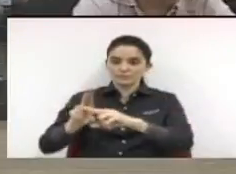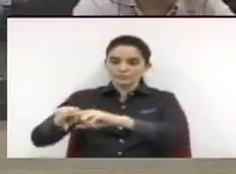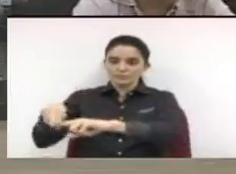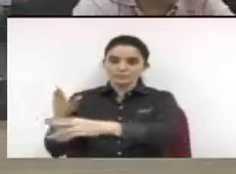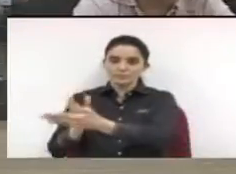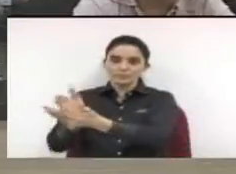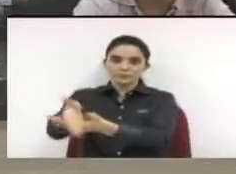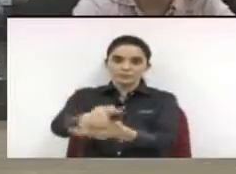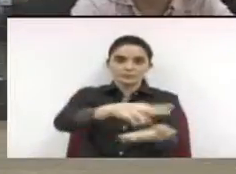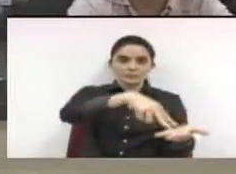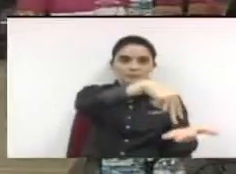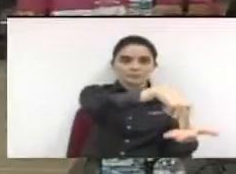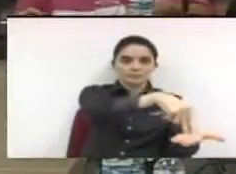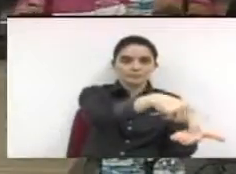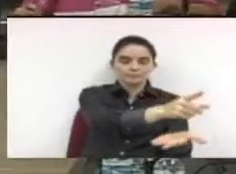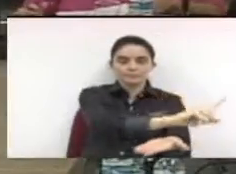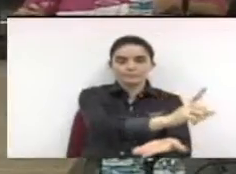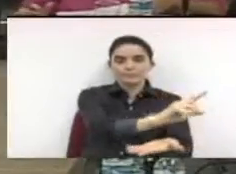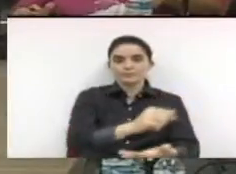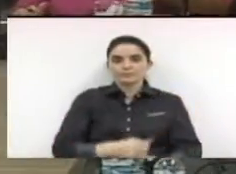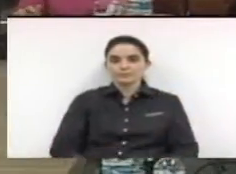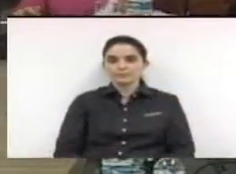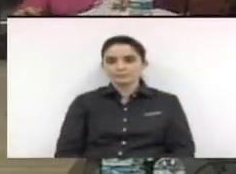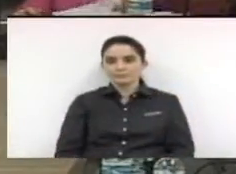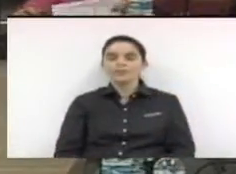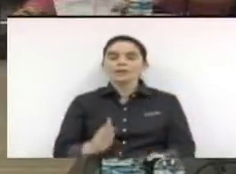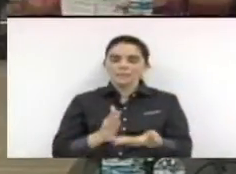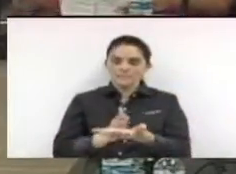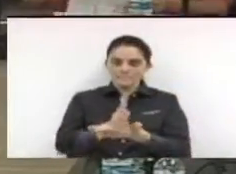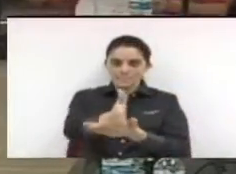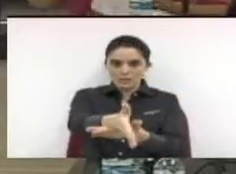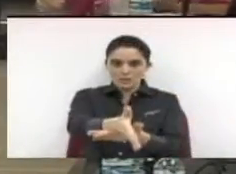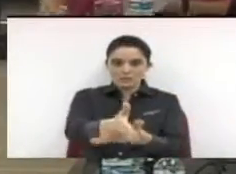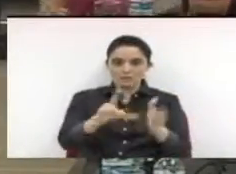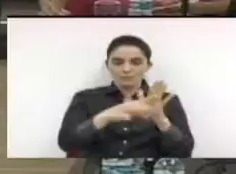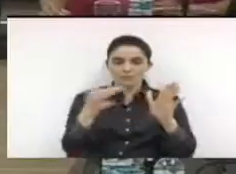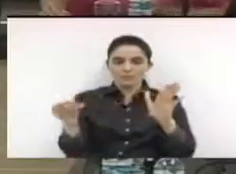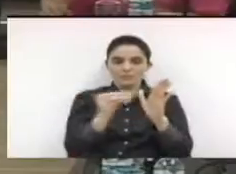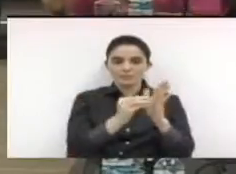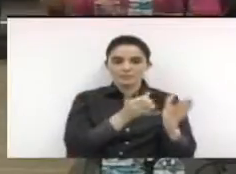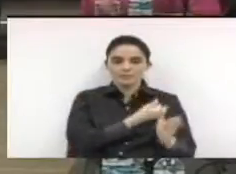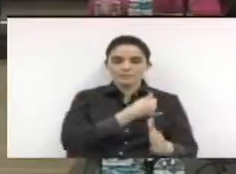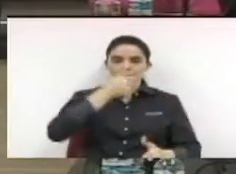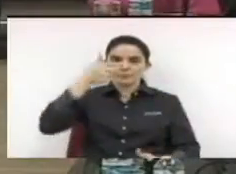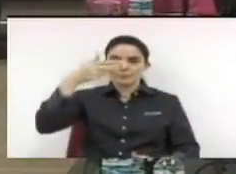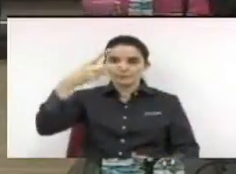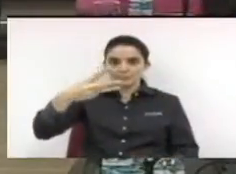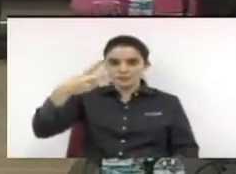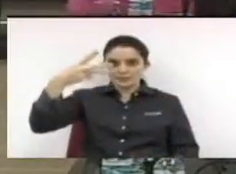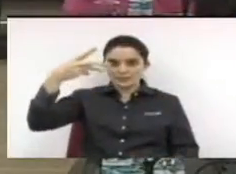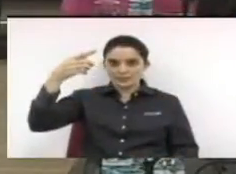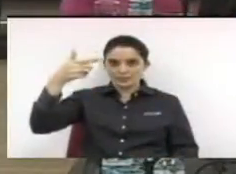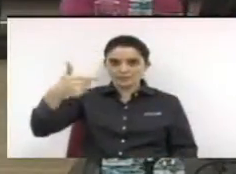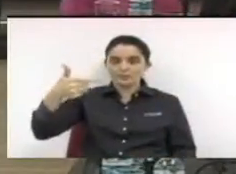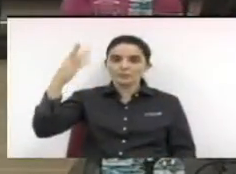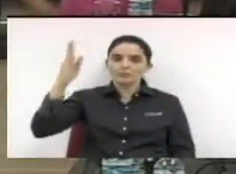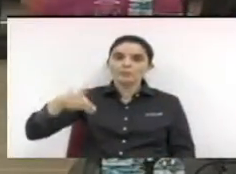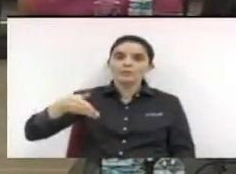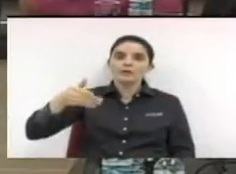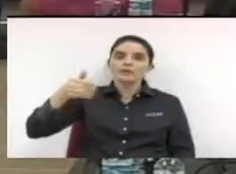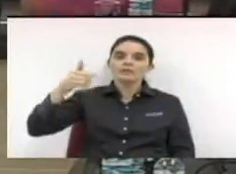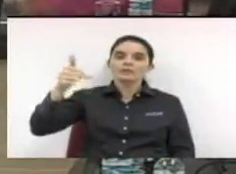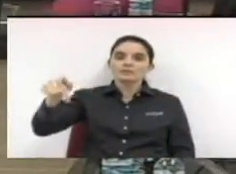sentados aprovam, os de pé rejeitam. Está aprovada a emenda número 3271, barra 2015,